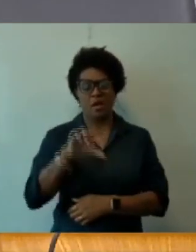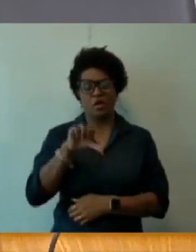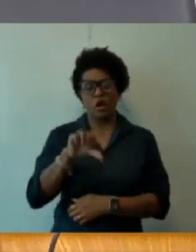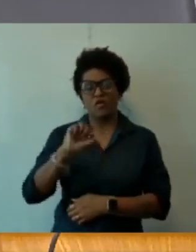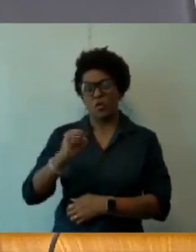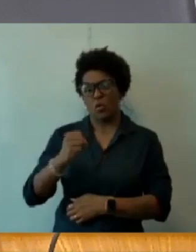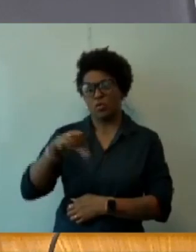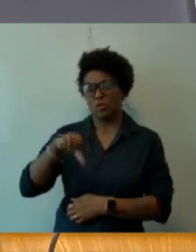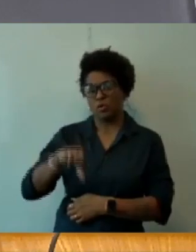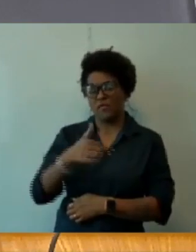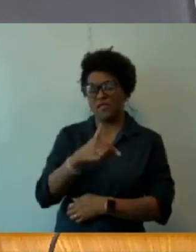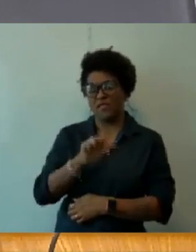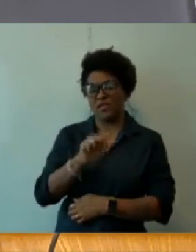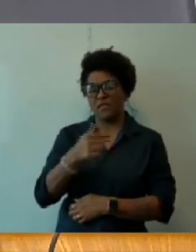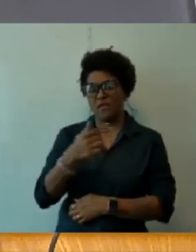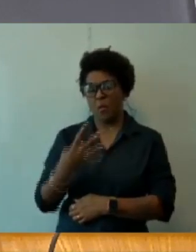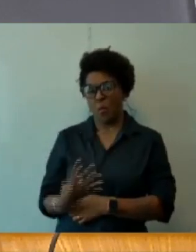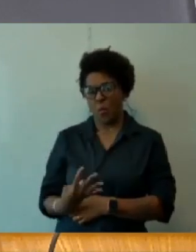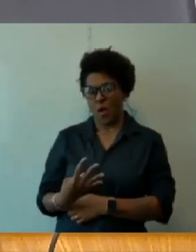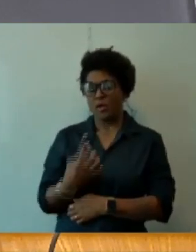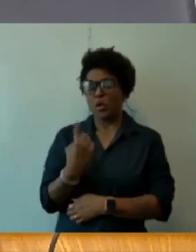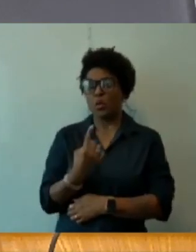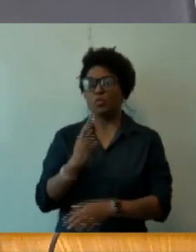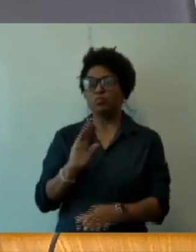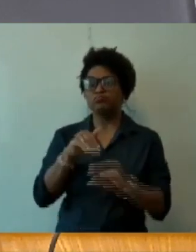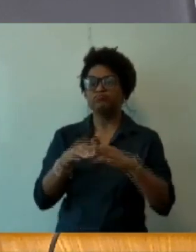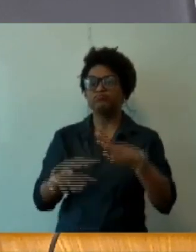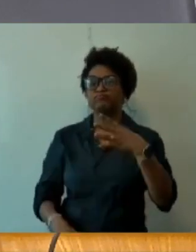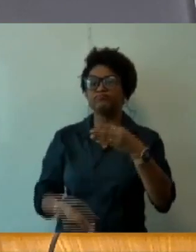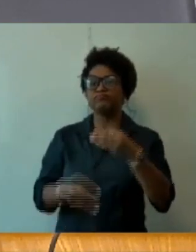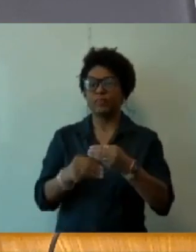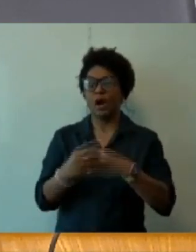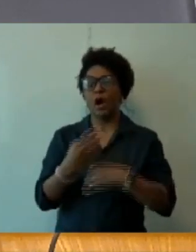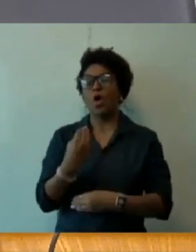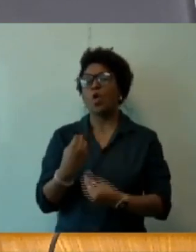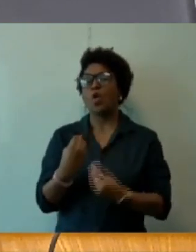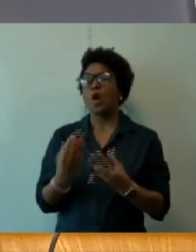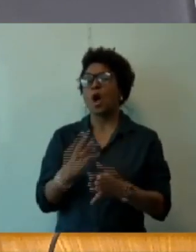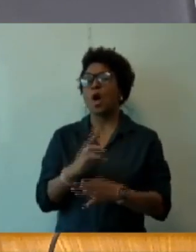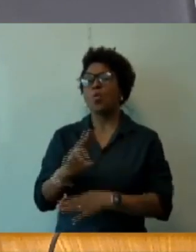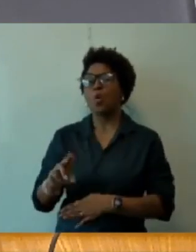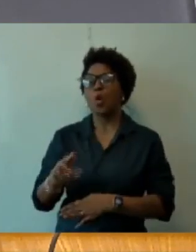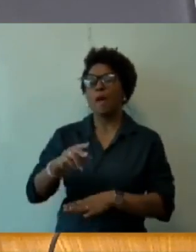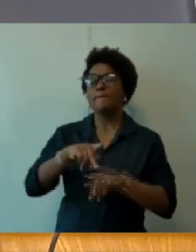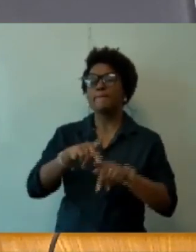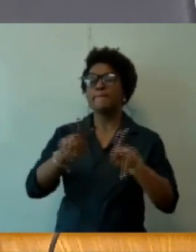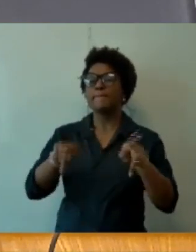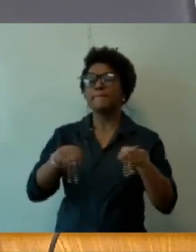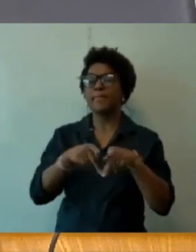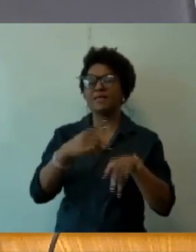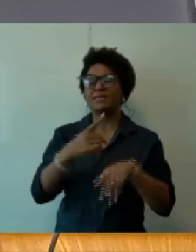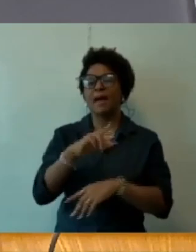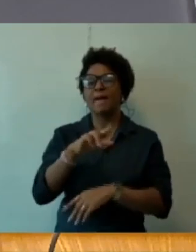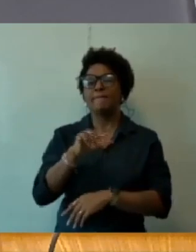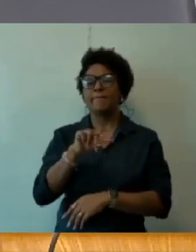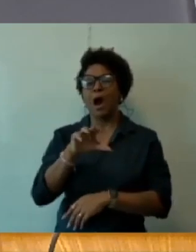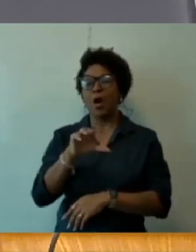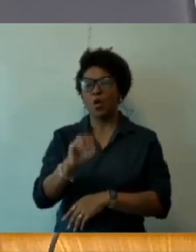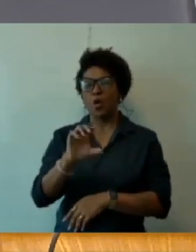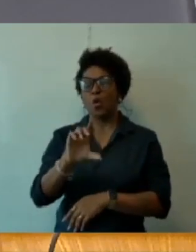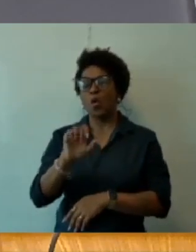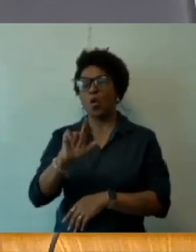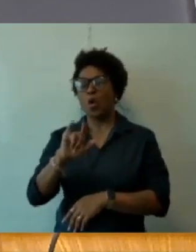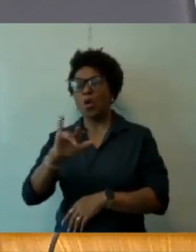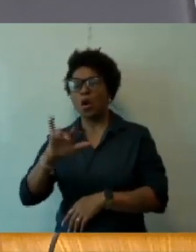2024. Ele se encontra em turno único, emmenta. Dá o nome de Praça Paulo Correia, da Aleguim, a área